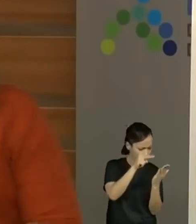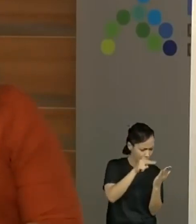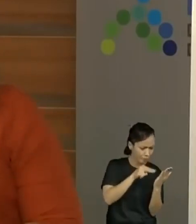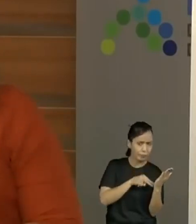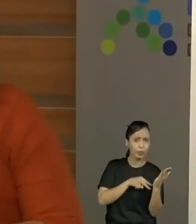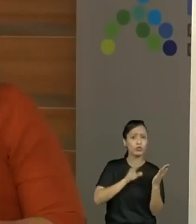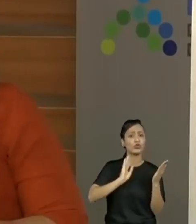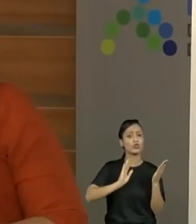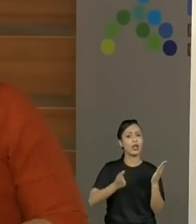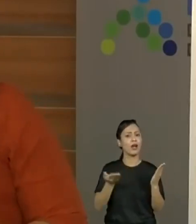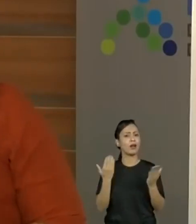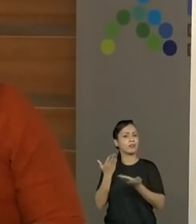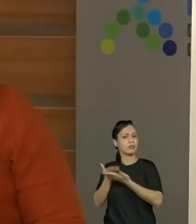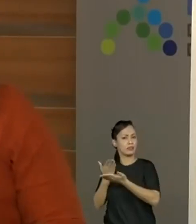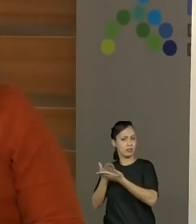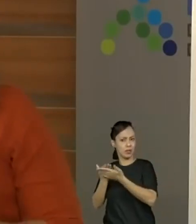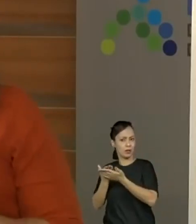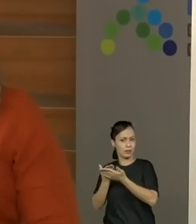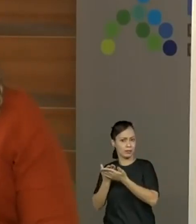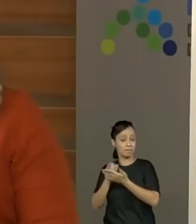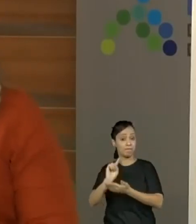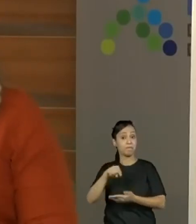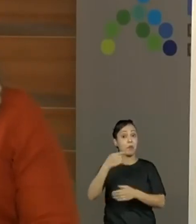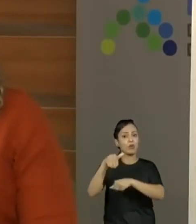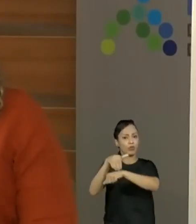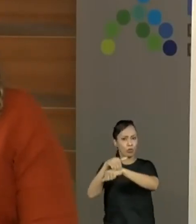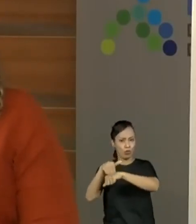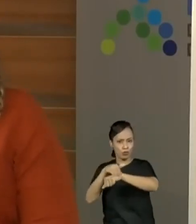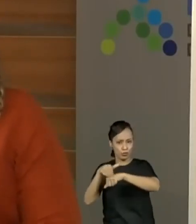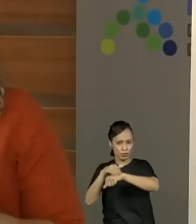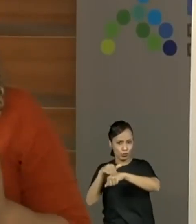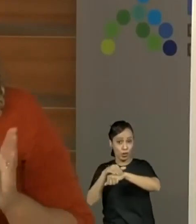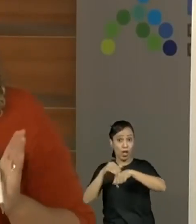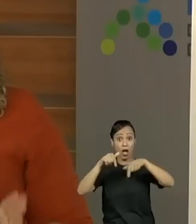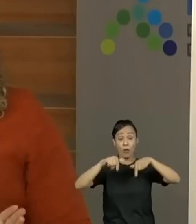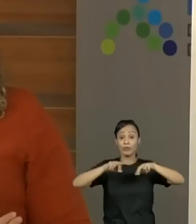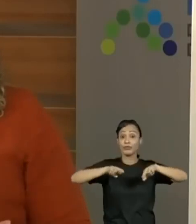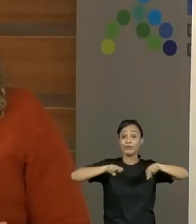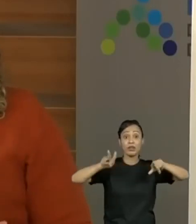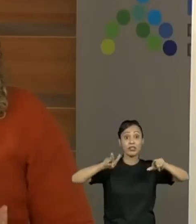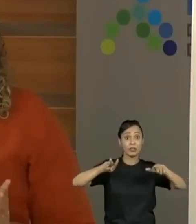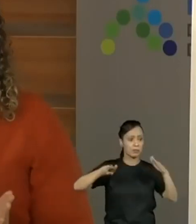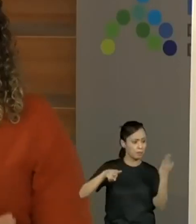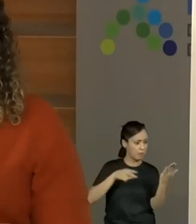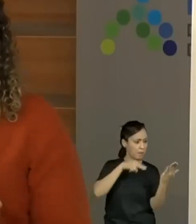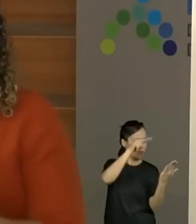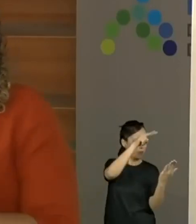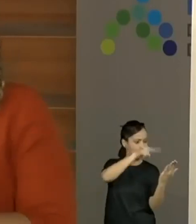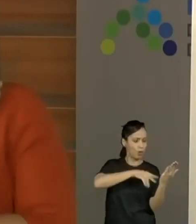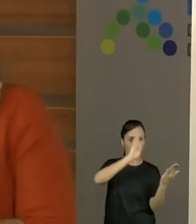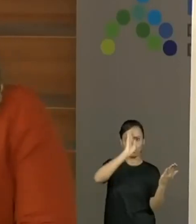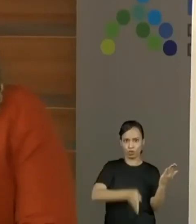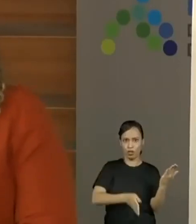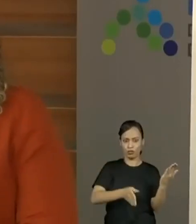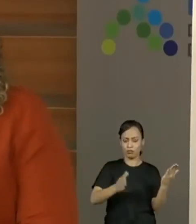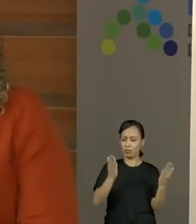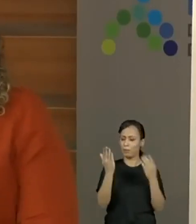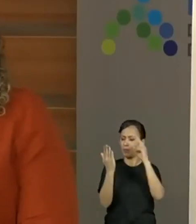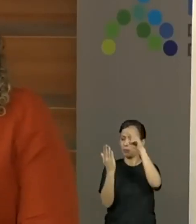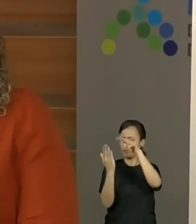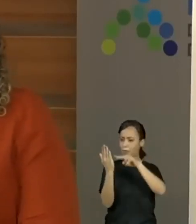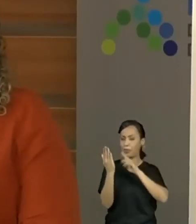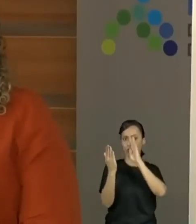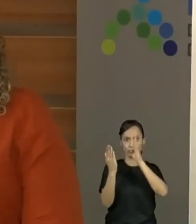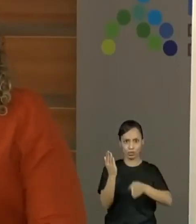gente conversou e depois leu o outro. Desta vez, não. Eu vou ler o primeiro, vou ler o segundo na